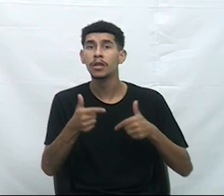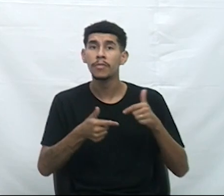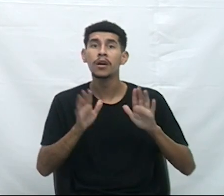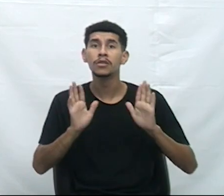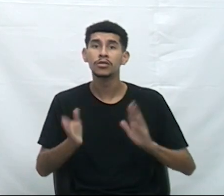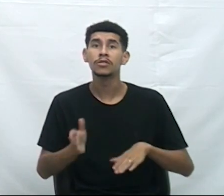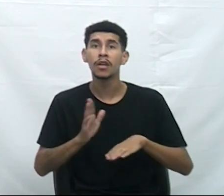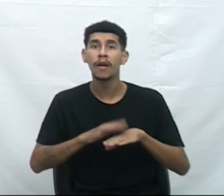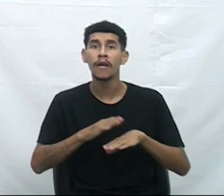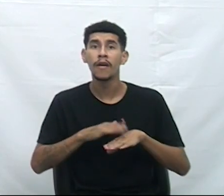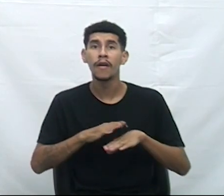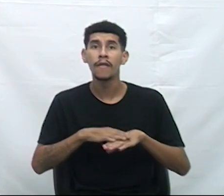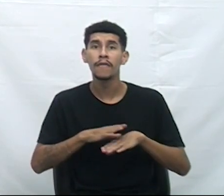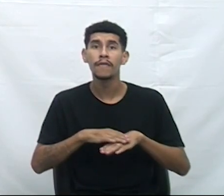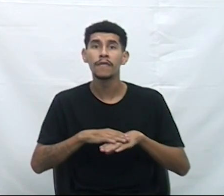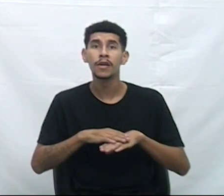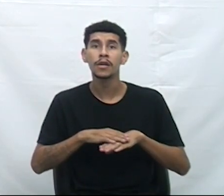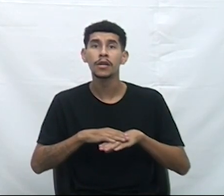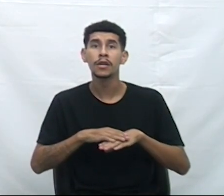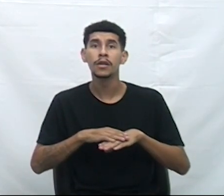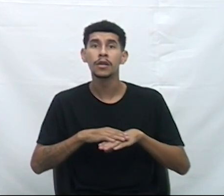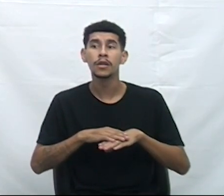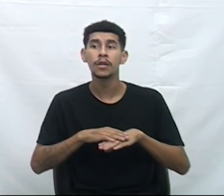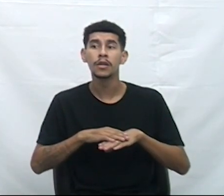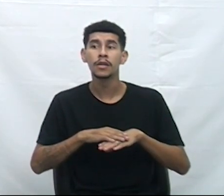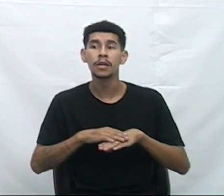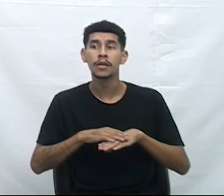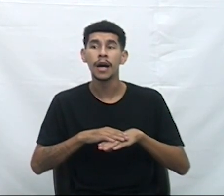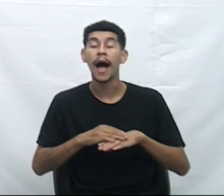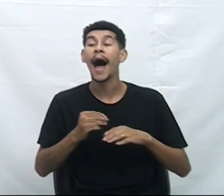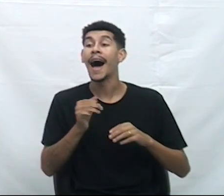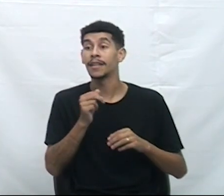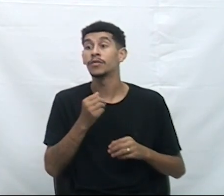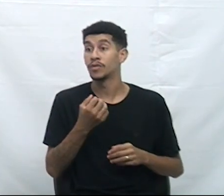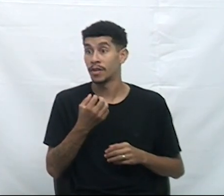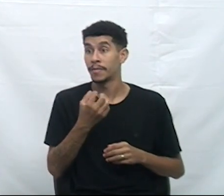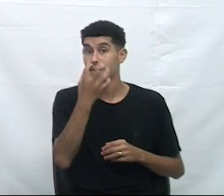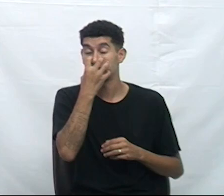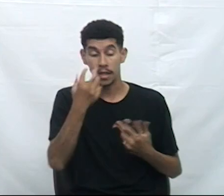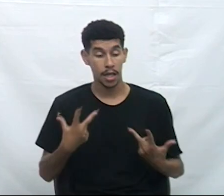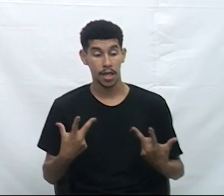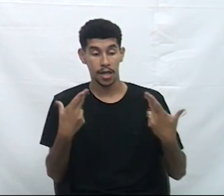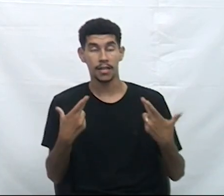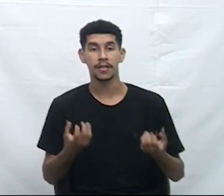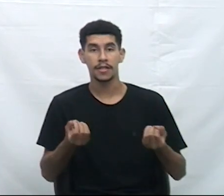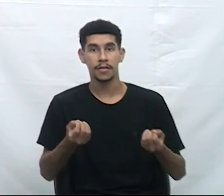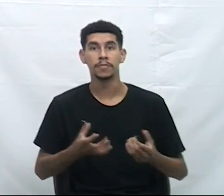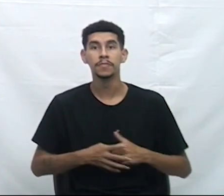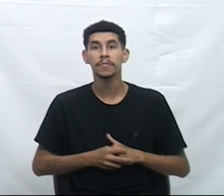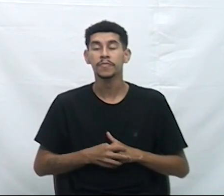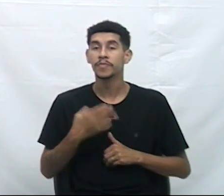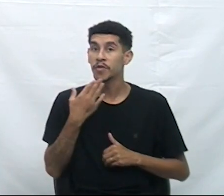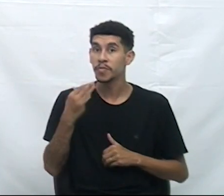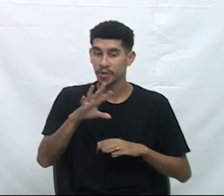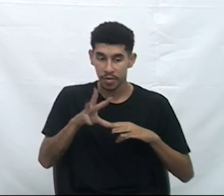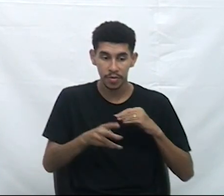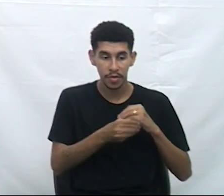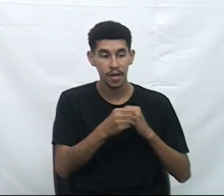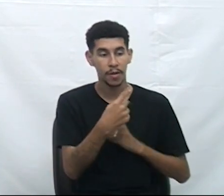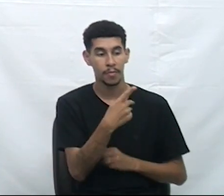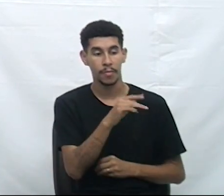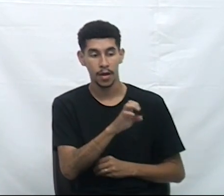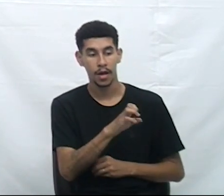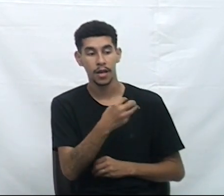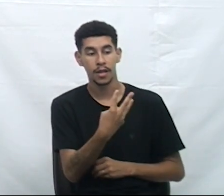feito na castração dos animais de inscrição. O pedido de inclusão do PE35 de